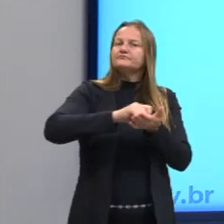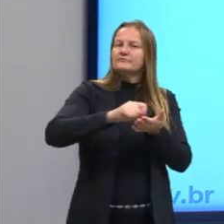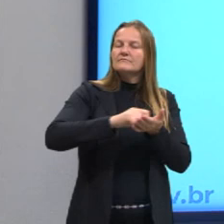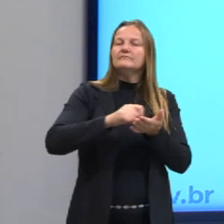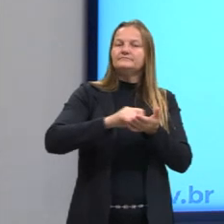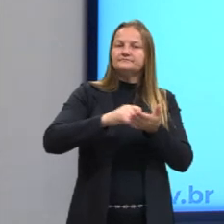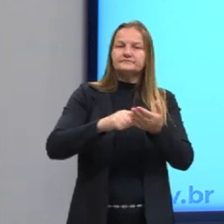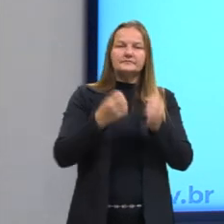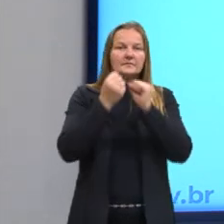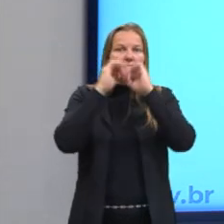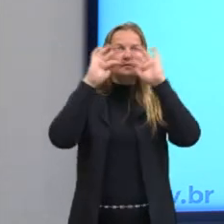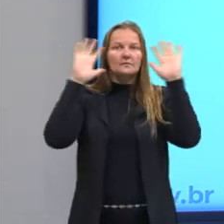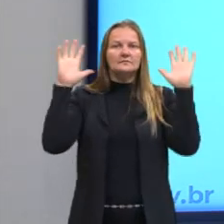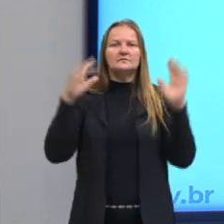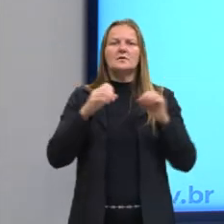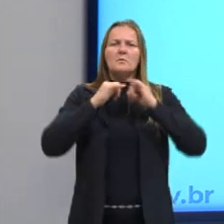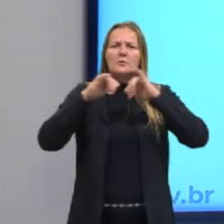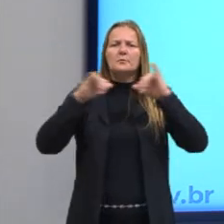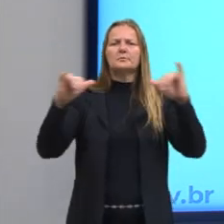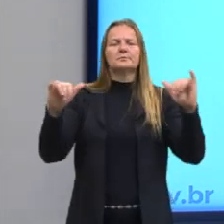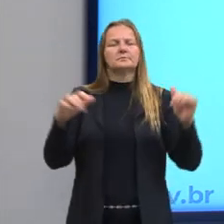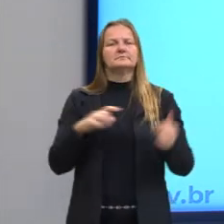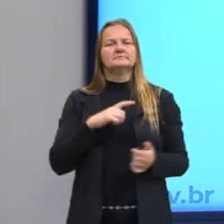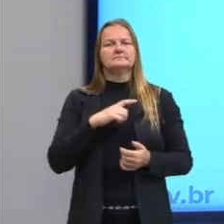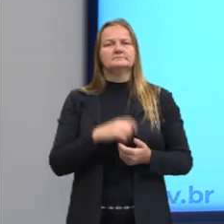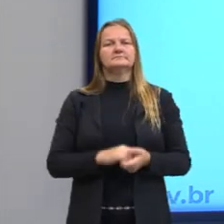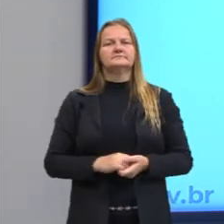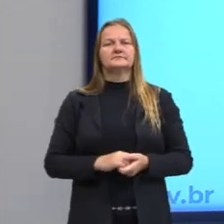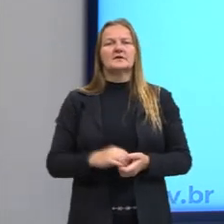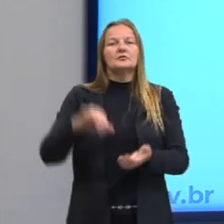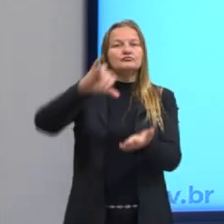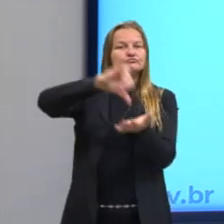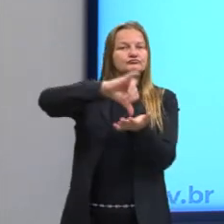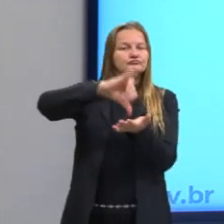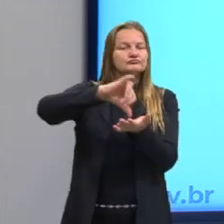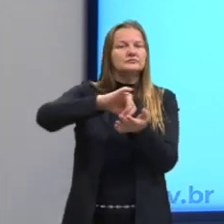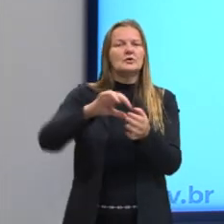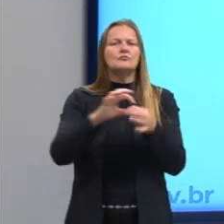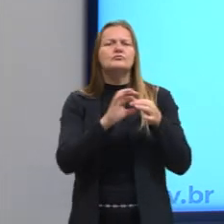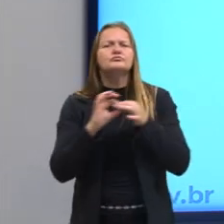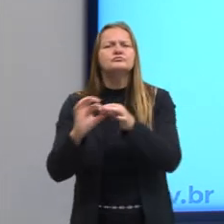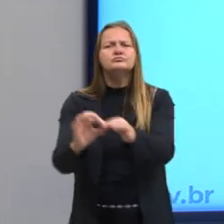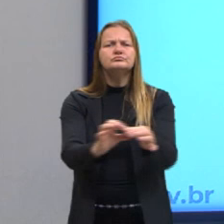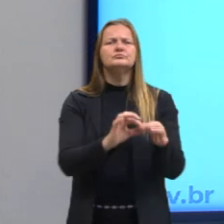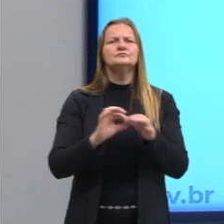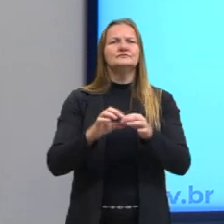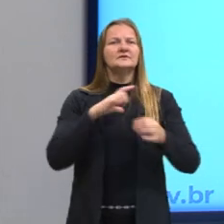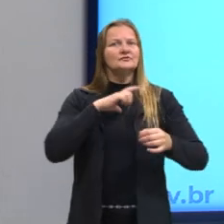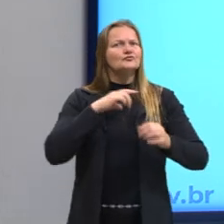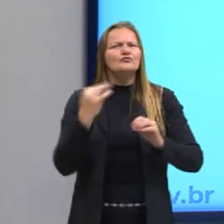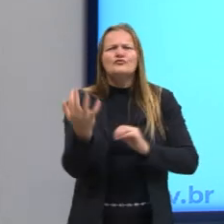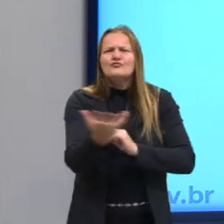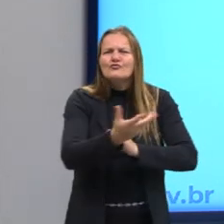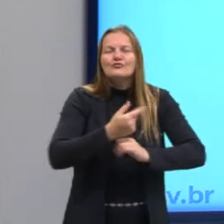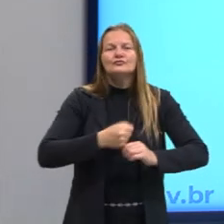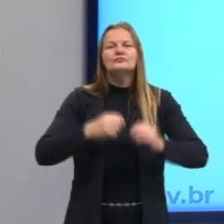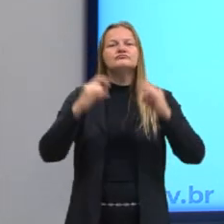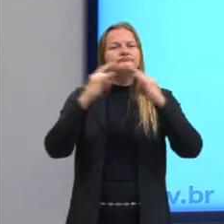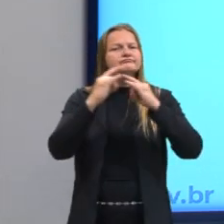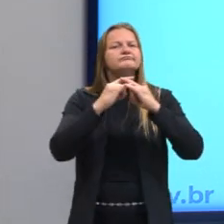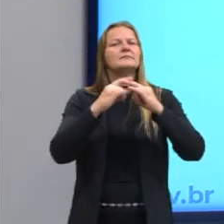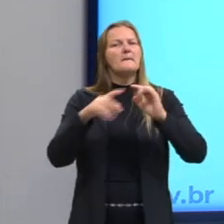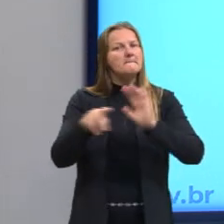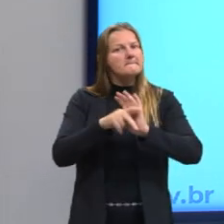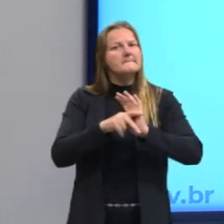facilita a compreensão e aplicação dela. Então, centraliza e unifica toda essa questão e todas essas instituições